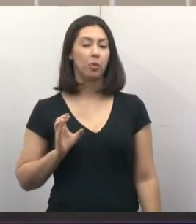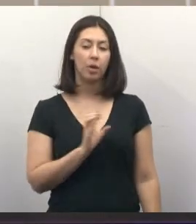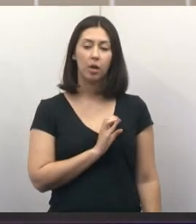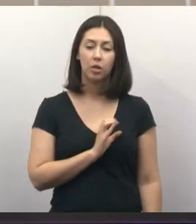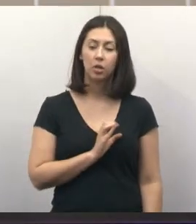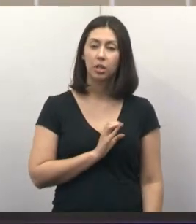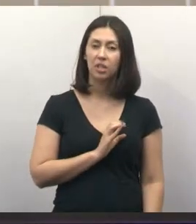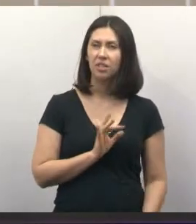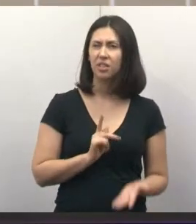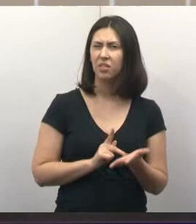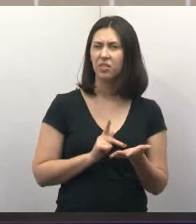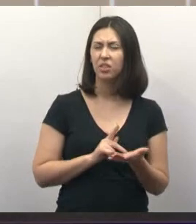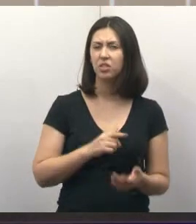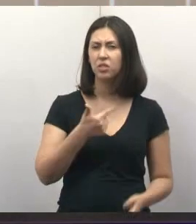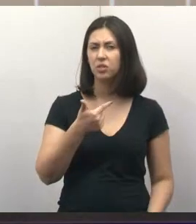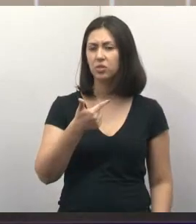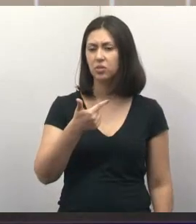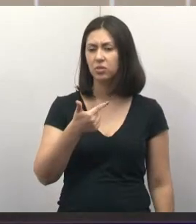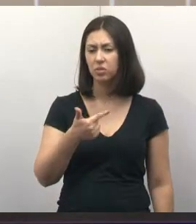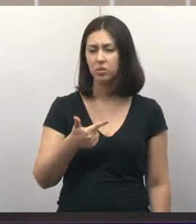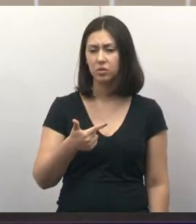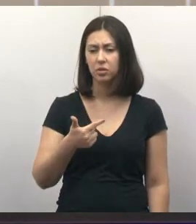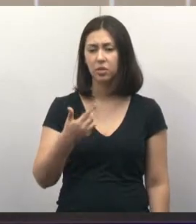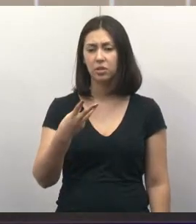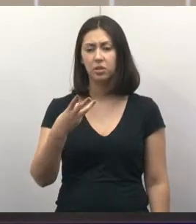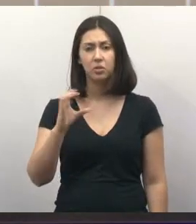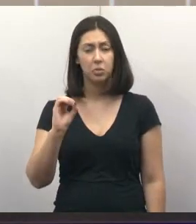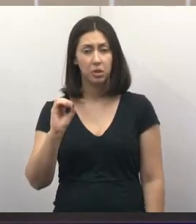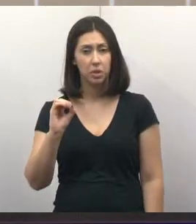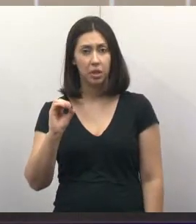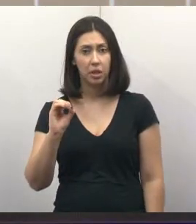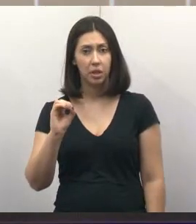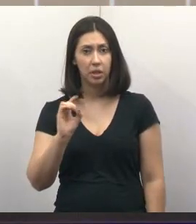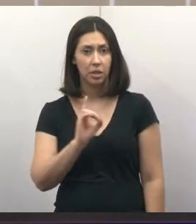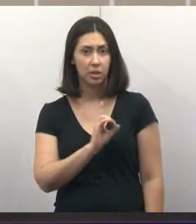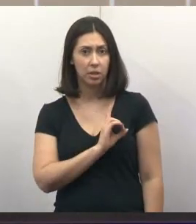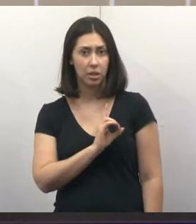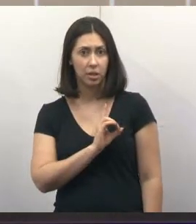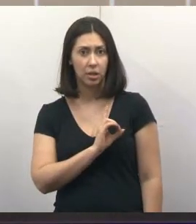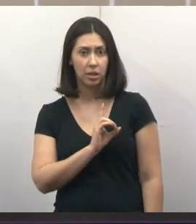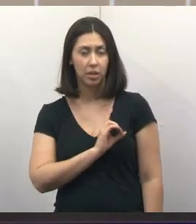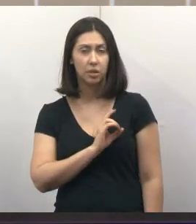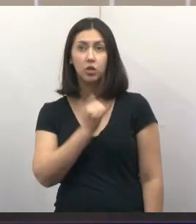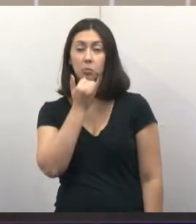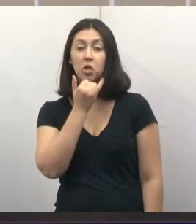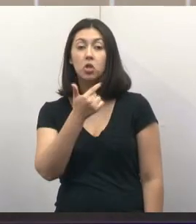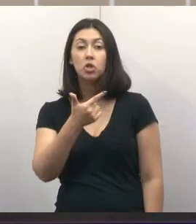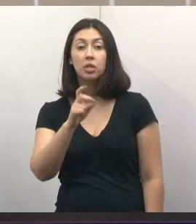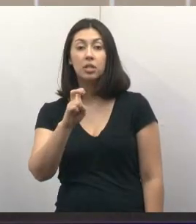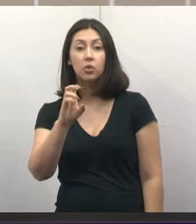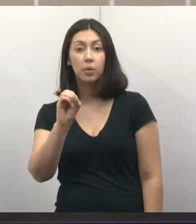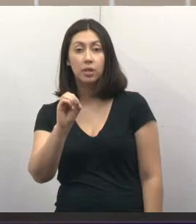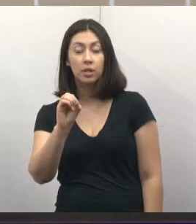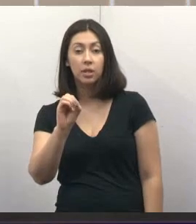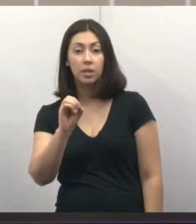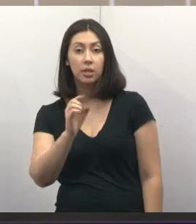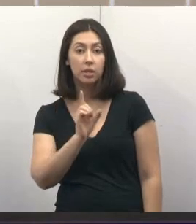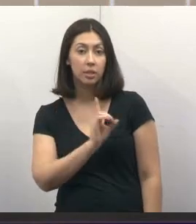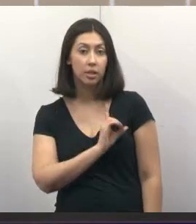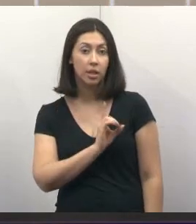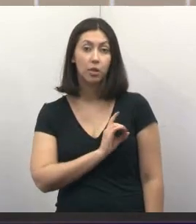dos 230 delegados, 250 delegados, apenas 81